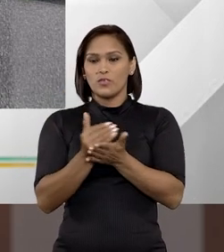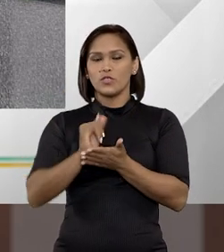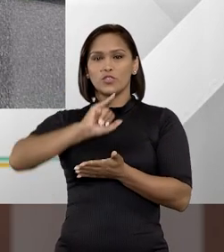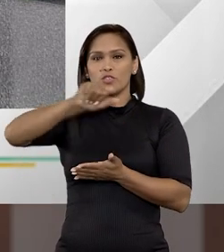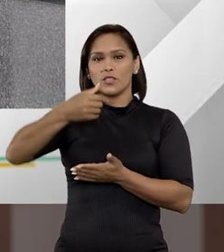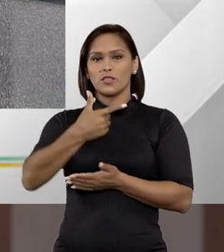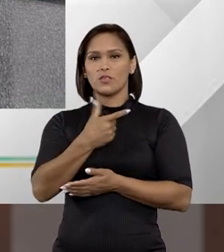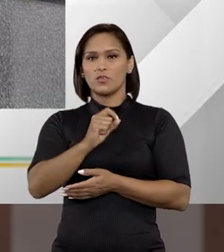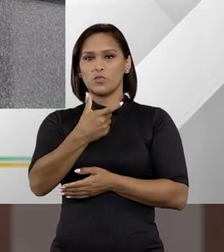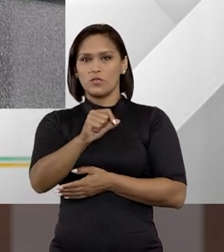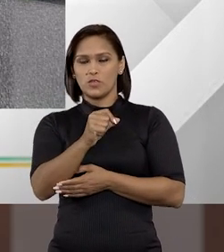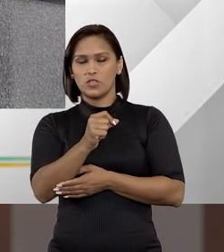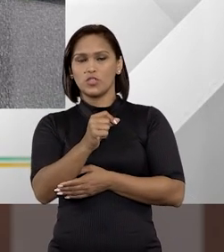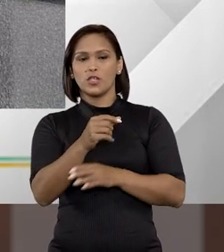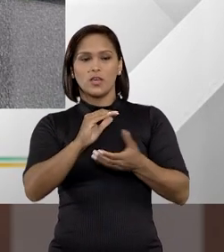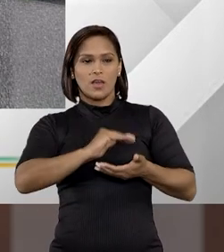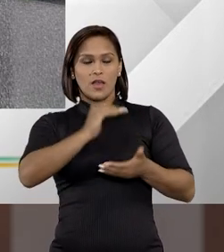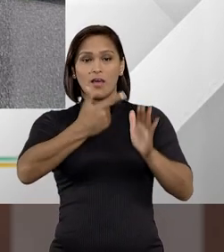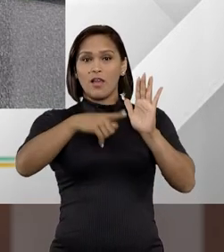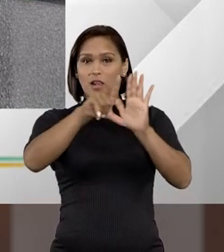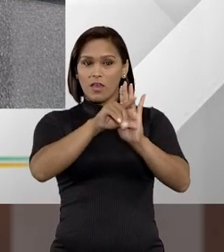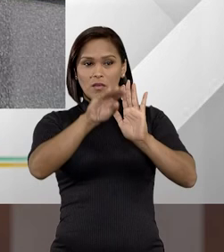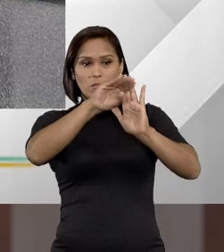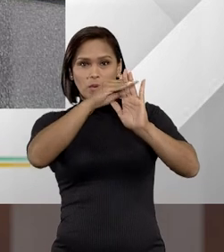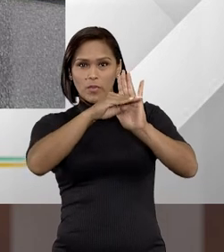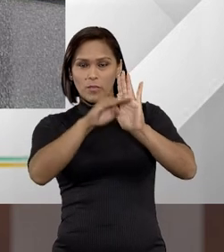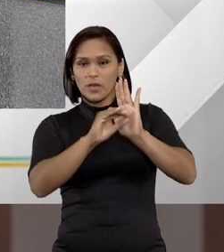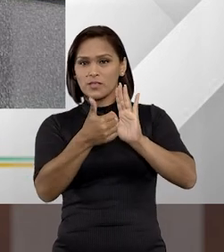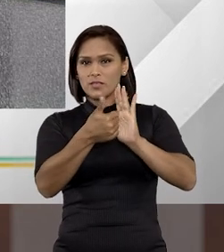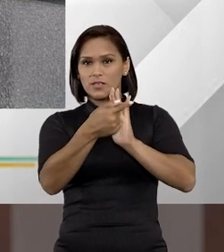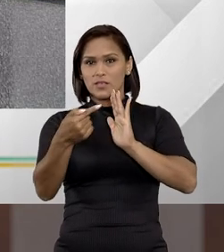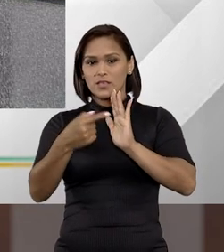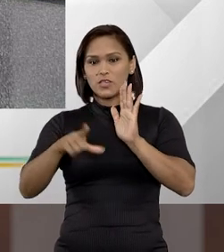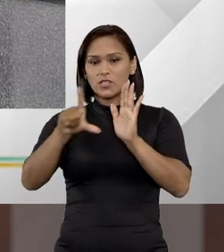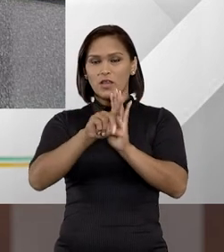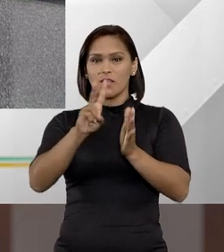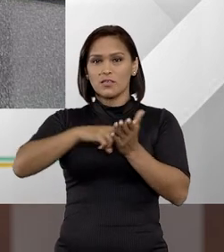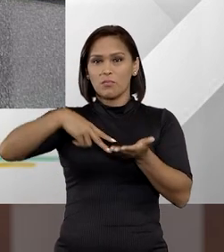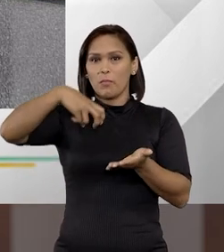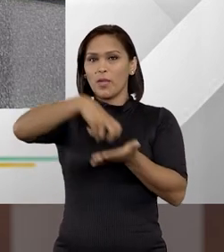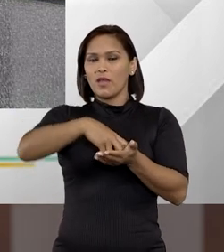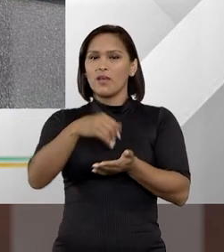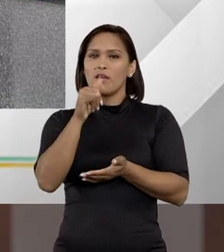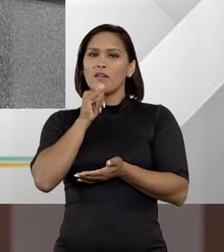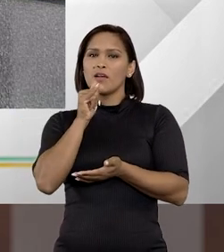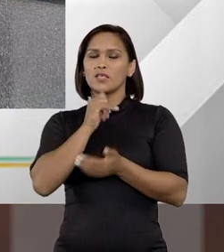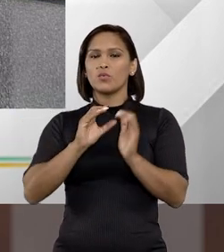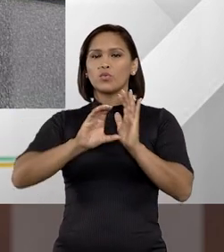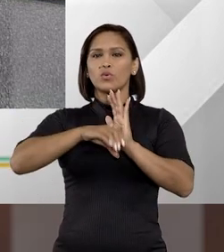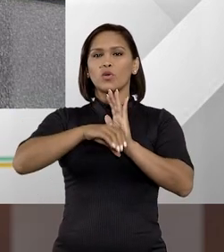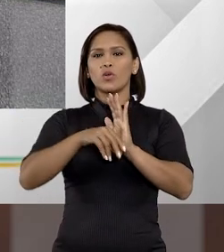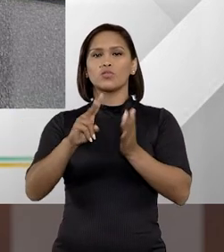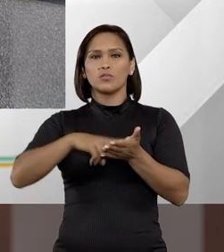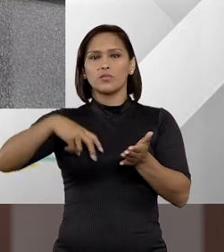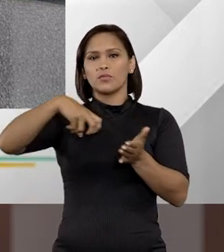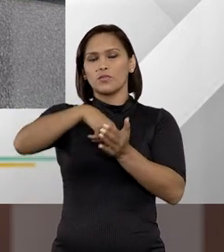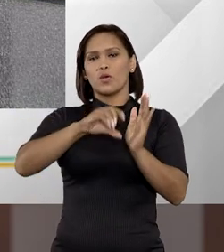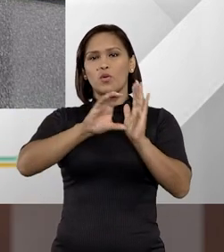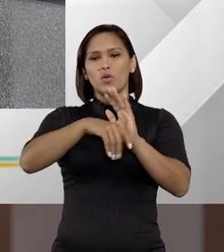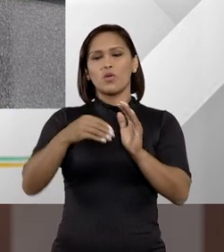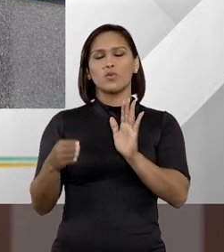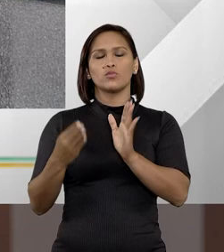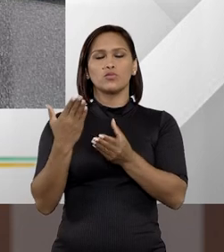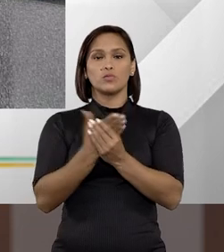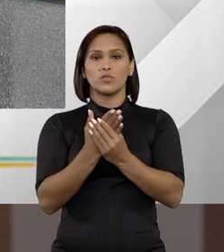janeiro de 2020, o pacote alterou dispositivos de 17 leis penais, a exemplo do Código Penal, do